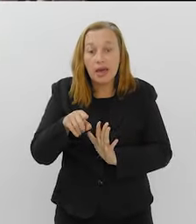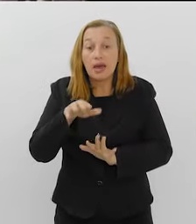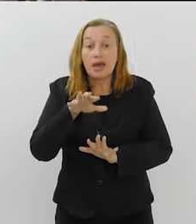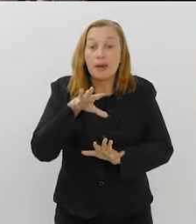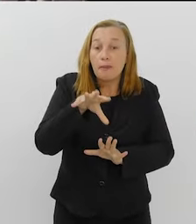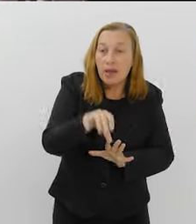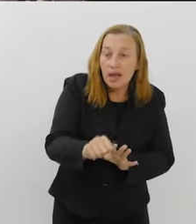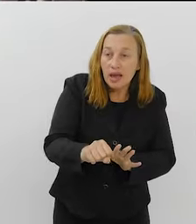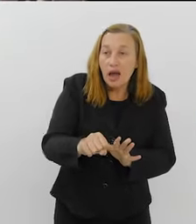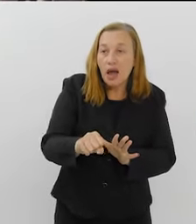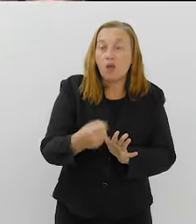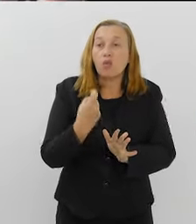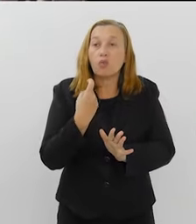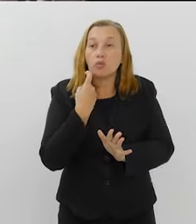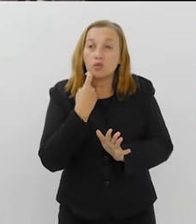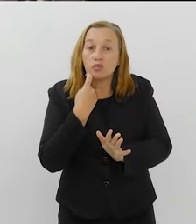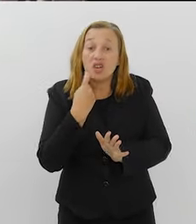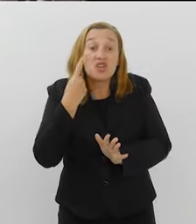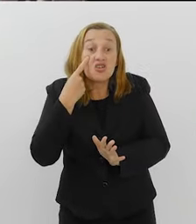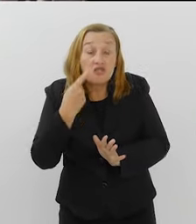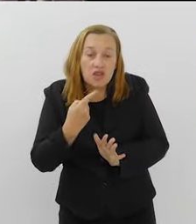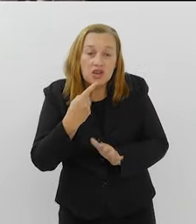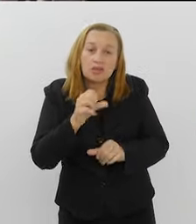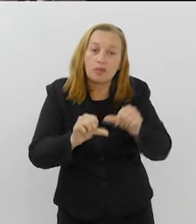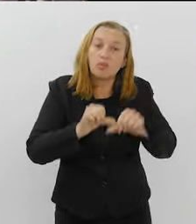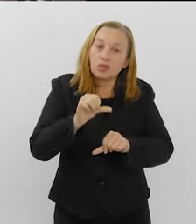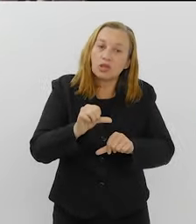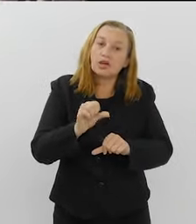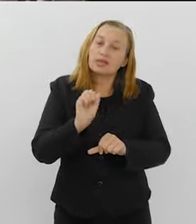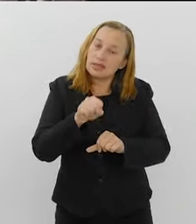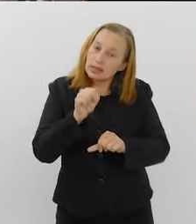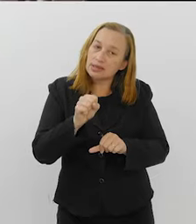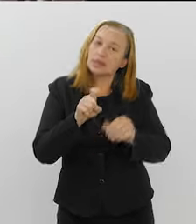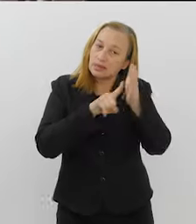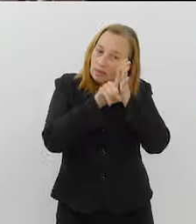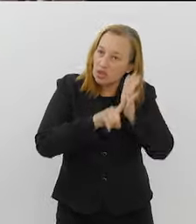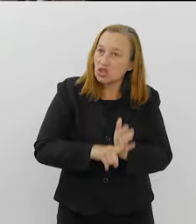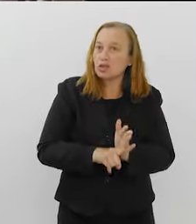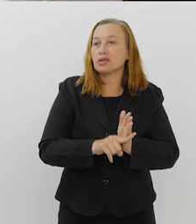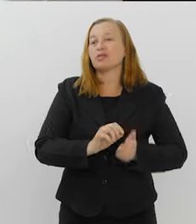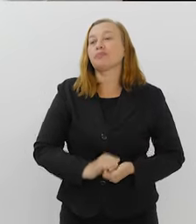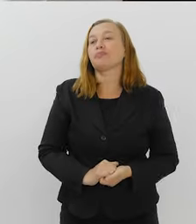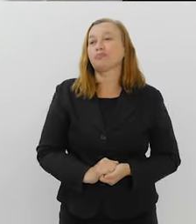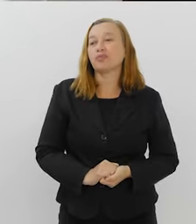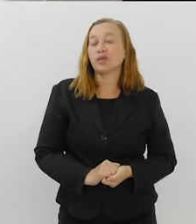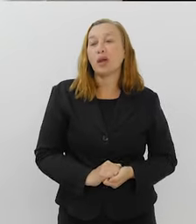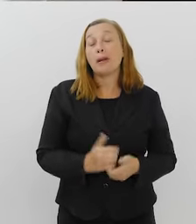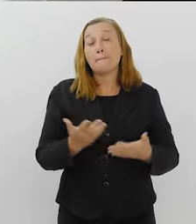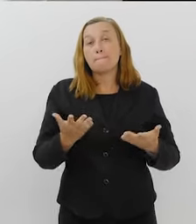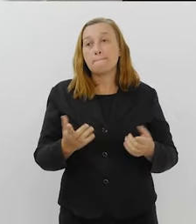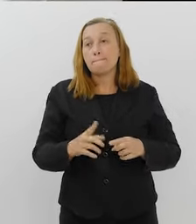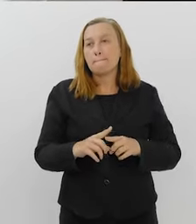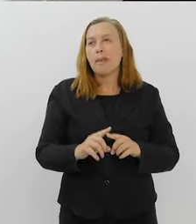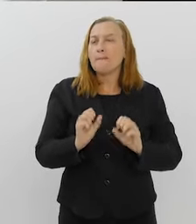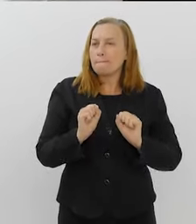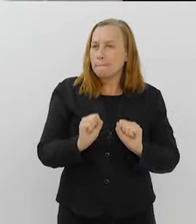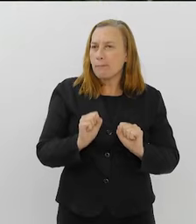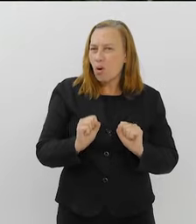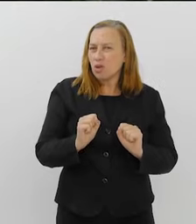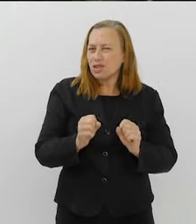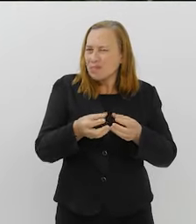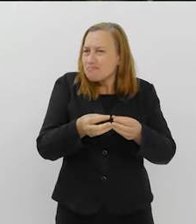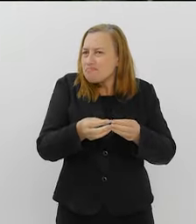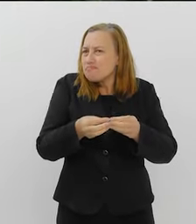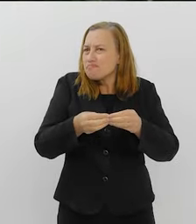animais e ver se tem alguma alteração mesmo. É o próximo passo, né? Sim. De alguma forma, isso pode